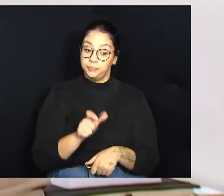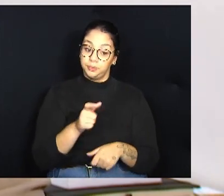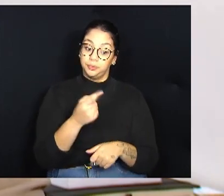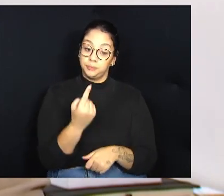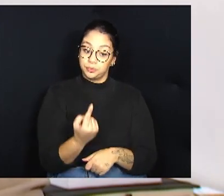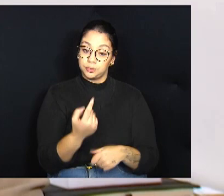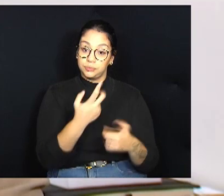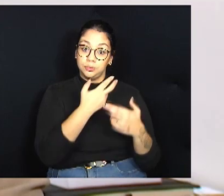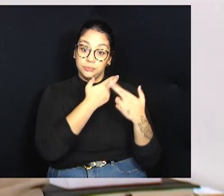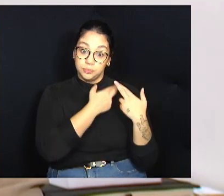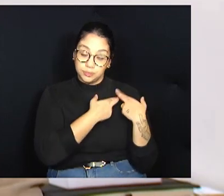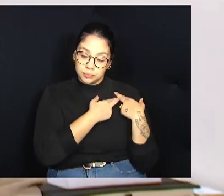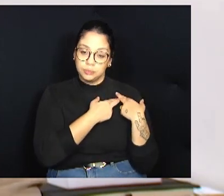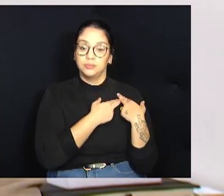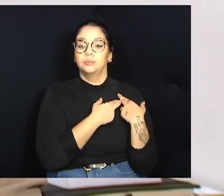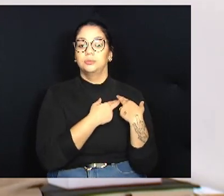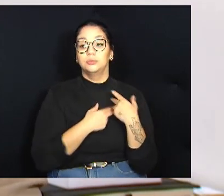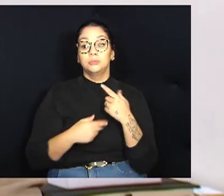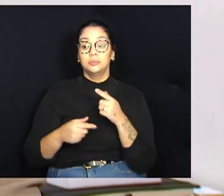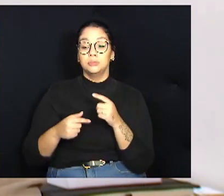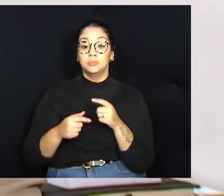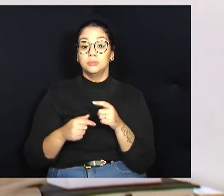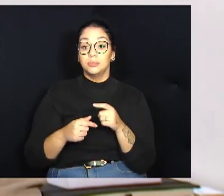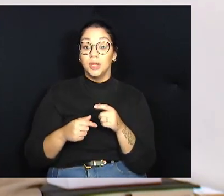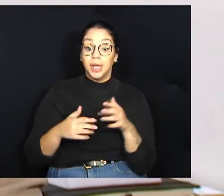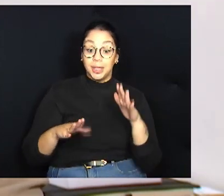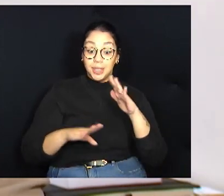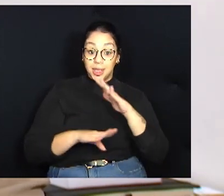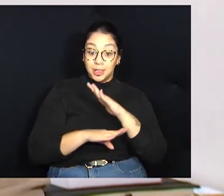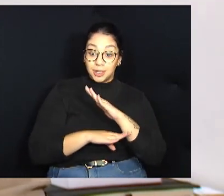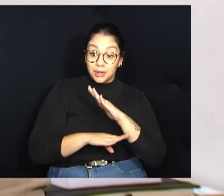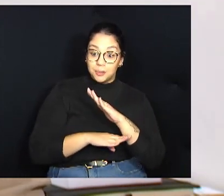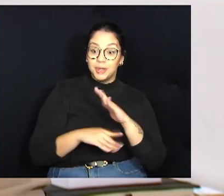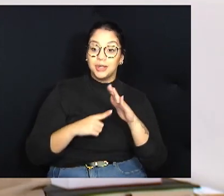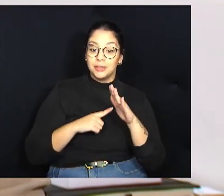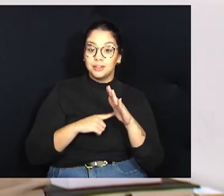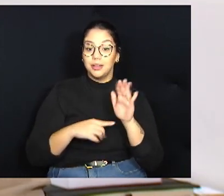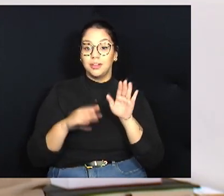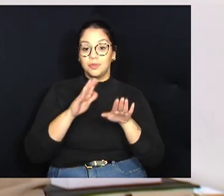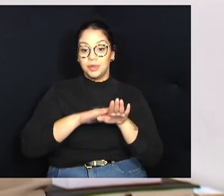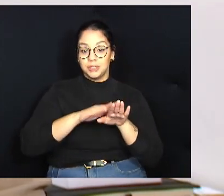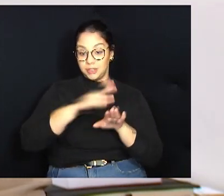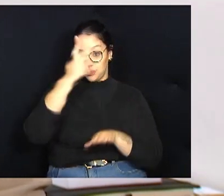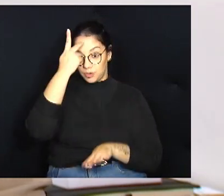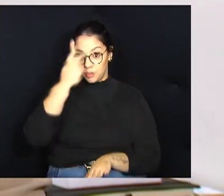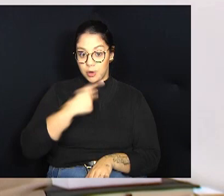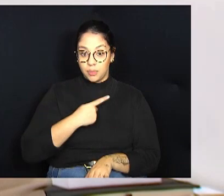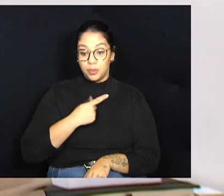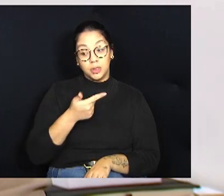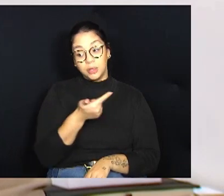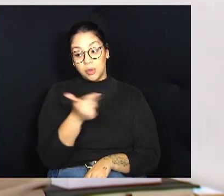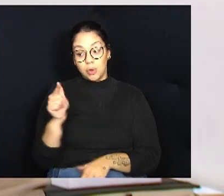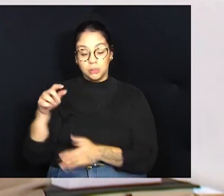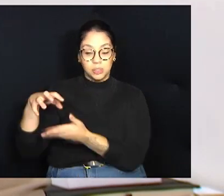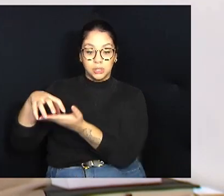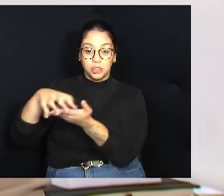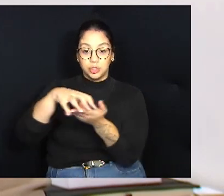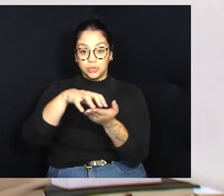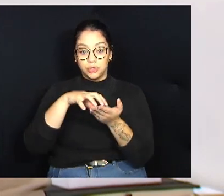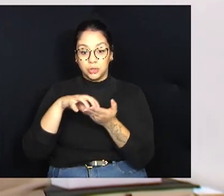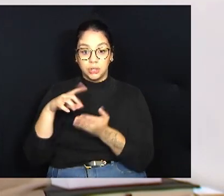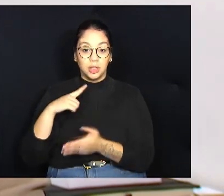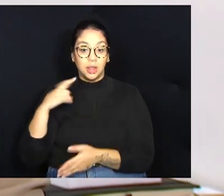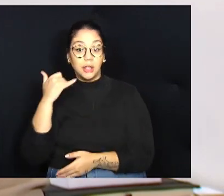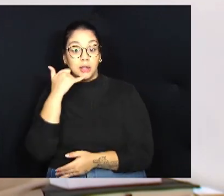E o pessoal, e assim, a Câmara de Campinas está fazendo isso por conta própria. E tem muitos órgãos que ligam